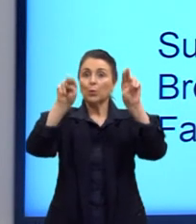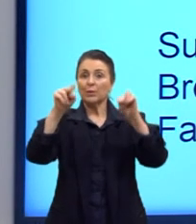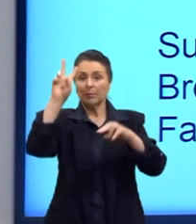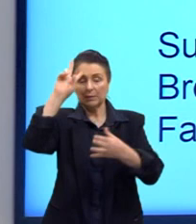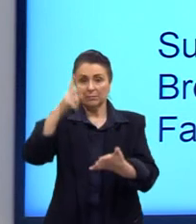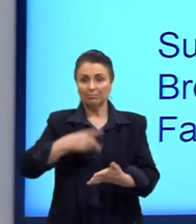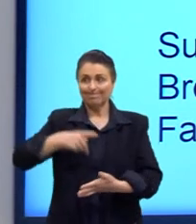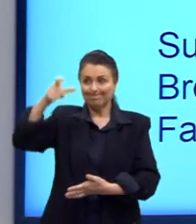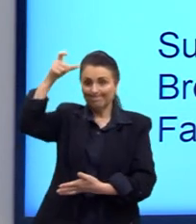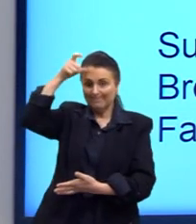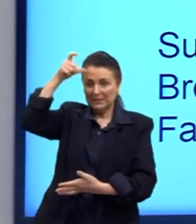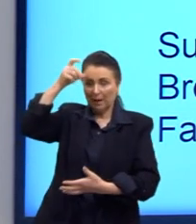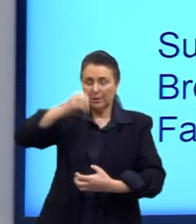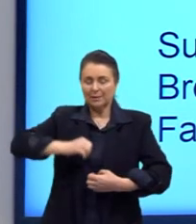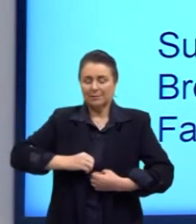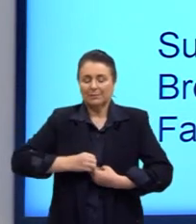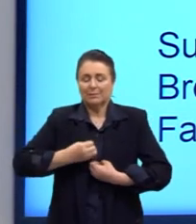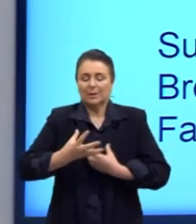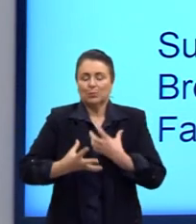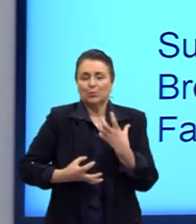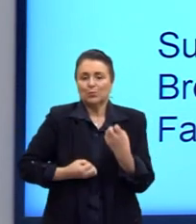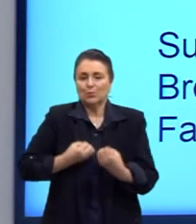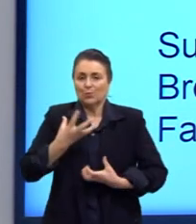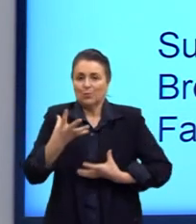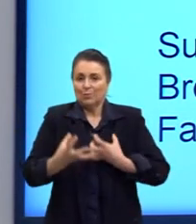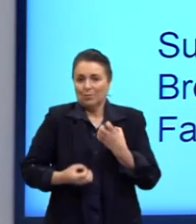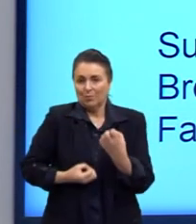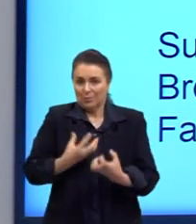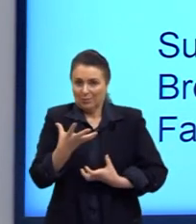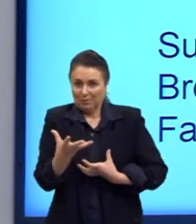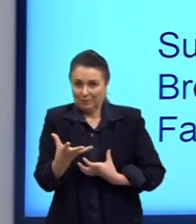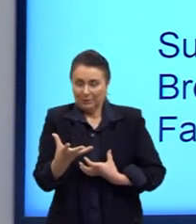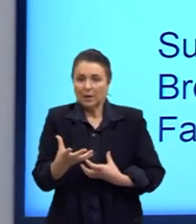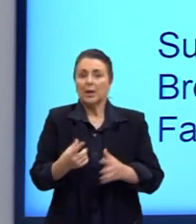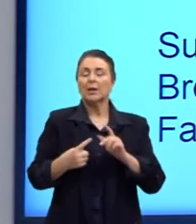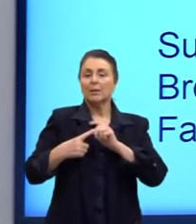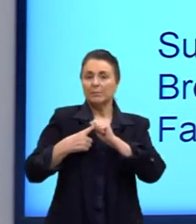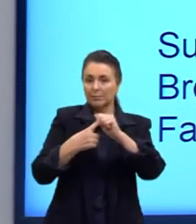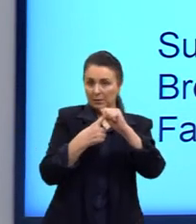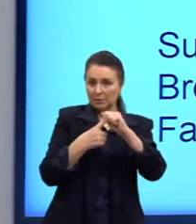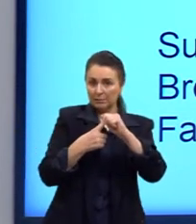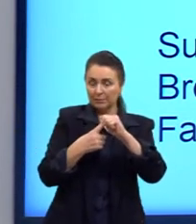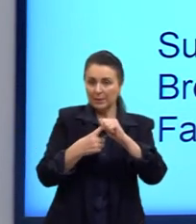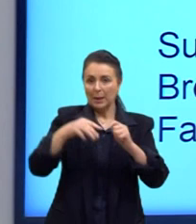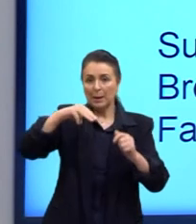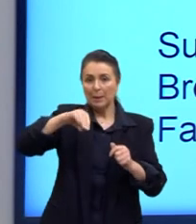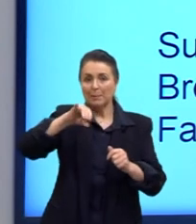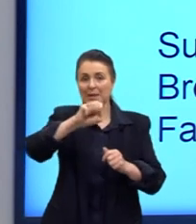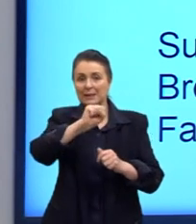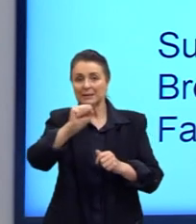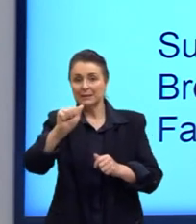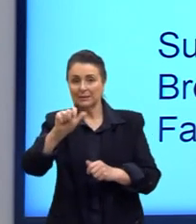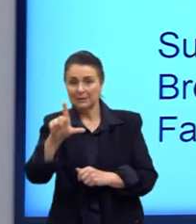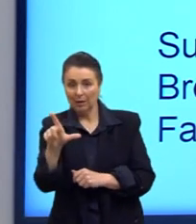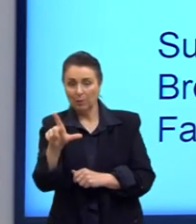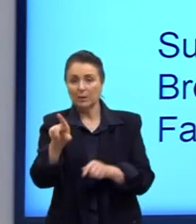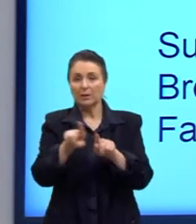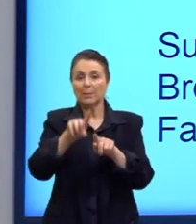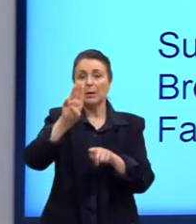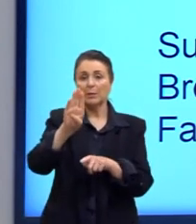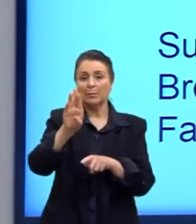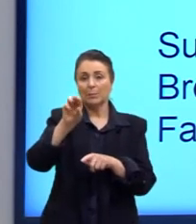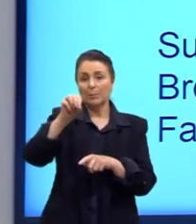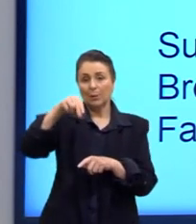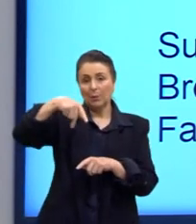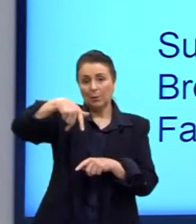satânicas e sensuais. Olha como ele tem uma vasta obra. Principais, então, é Missal e Broquéis que foram publicadas em